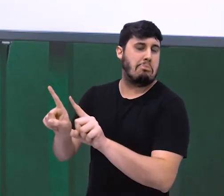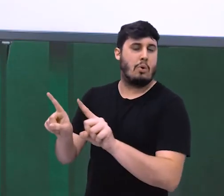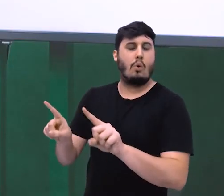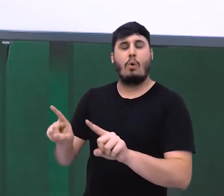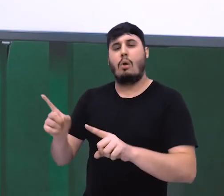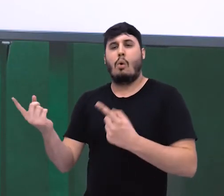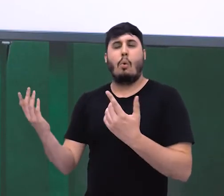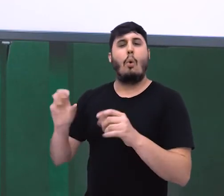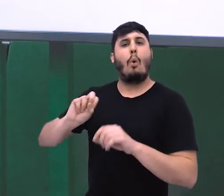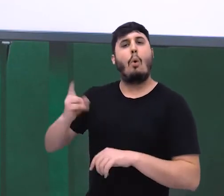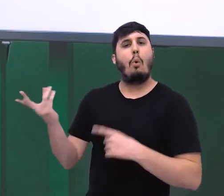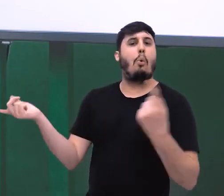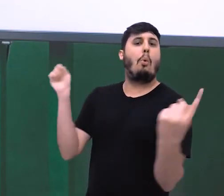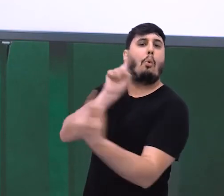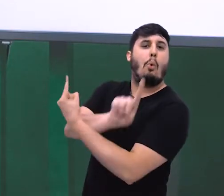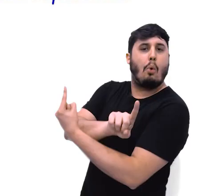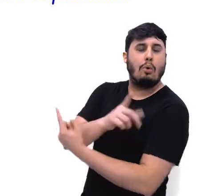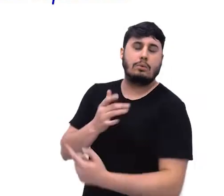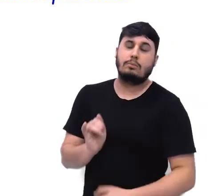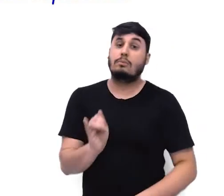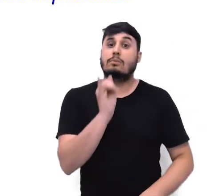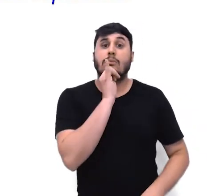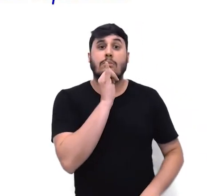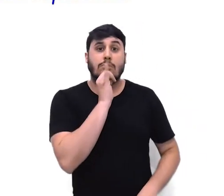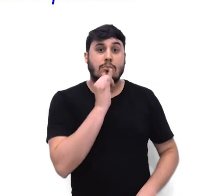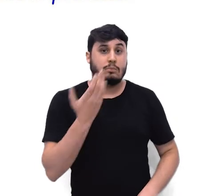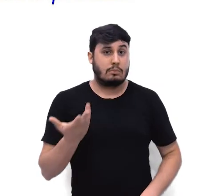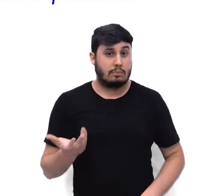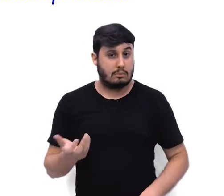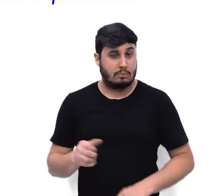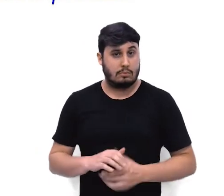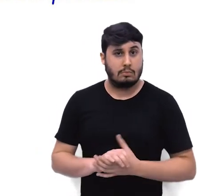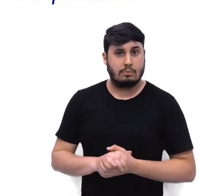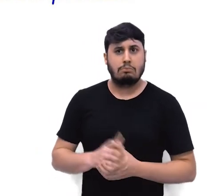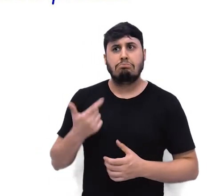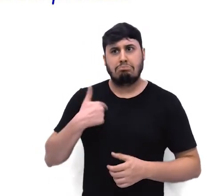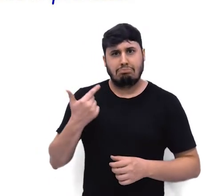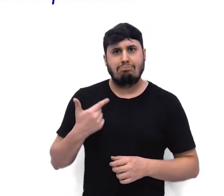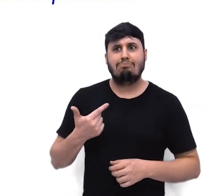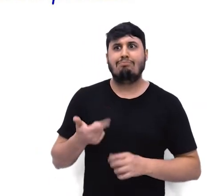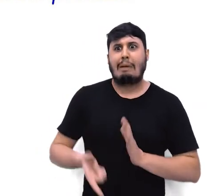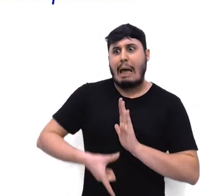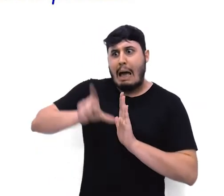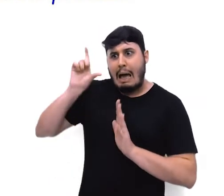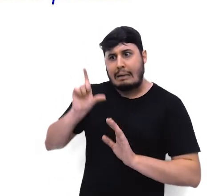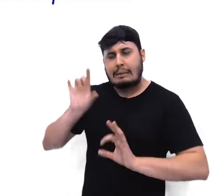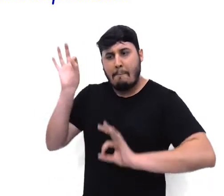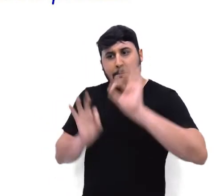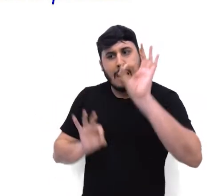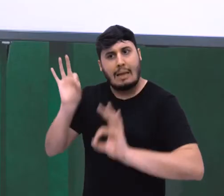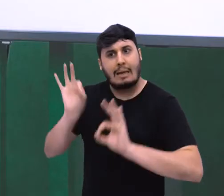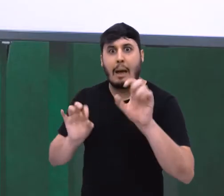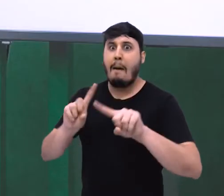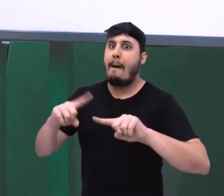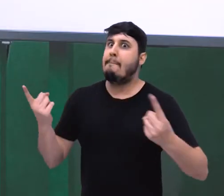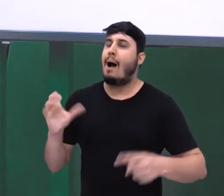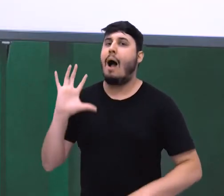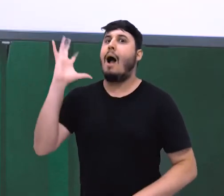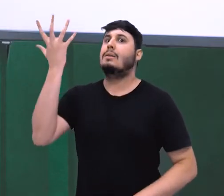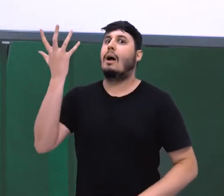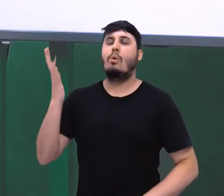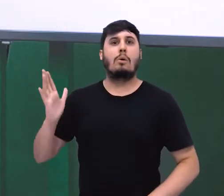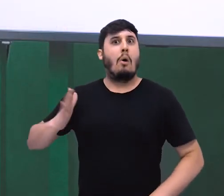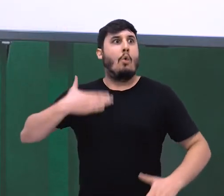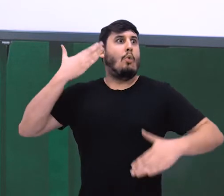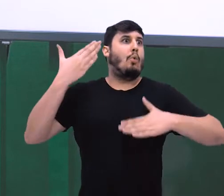também contrariedade. Por exemplo, embora tudo tenha sido bem planejado, ocorreram vários imprevistos. Olha a relação de